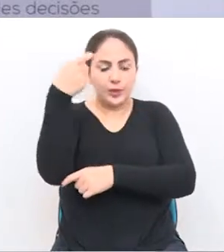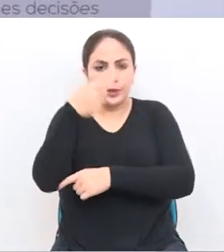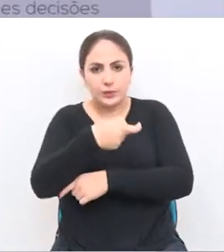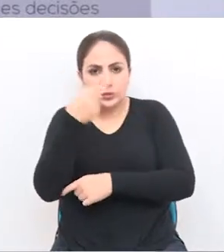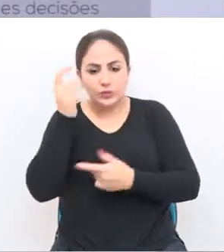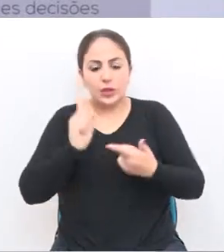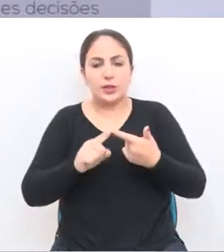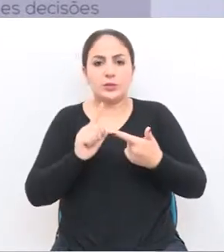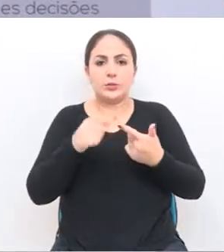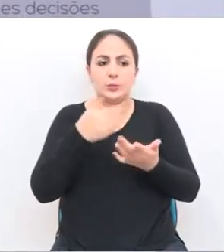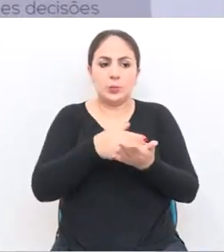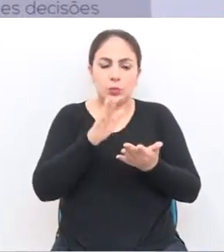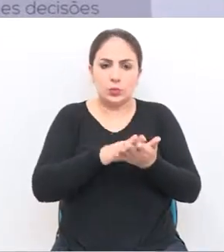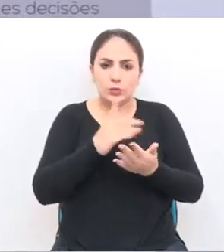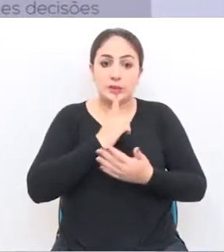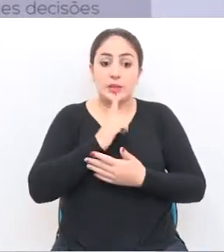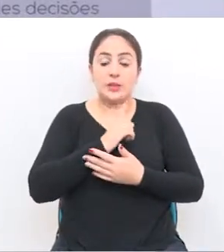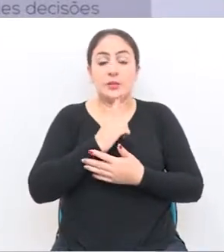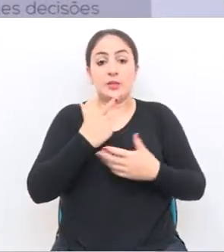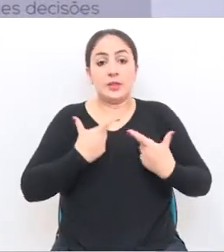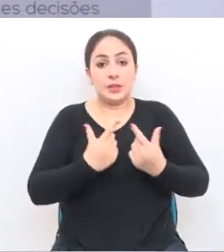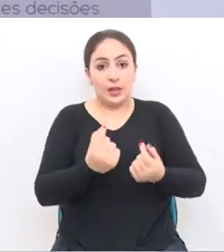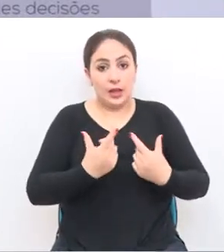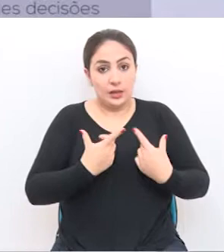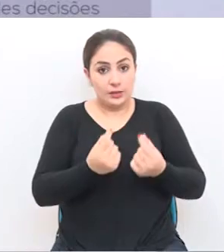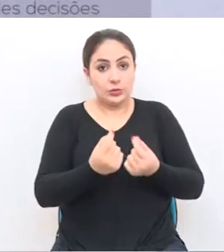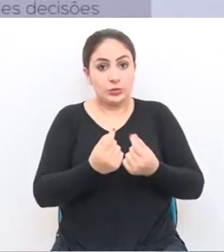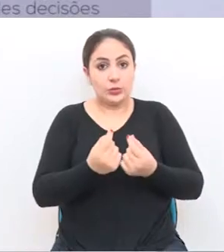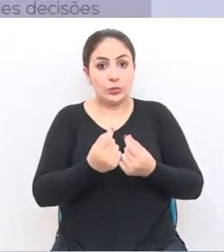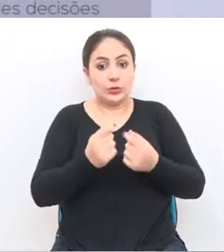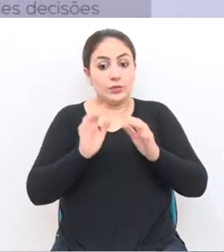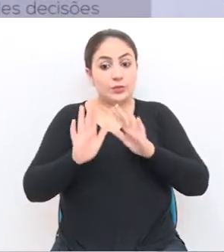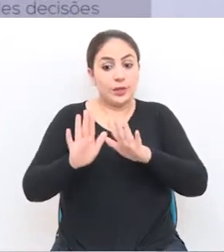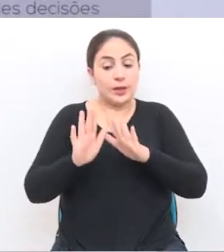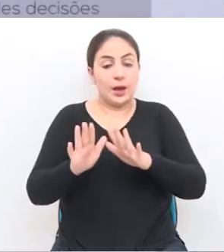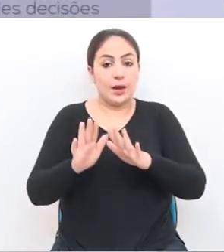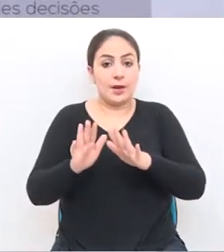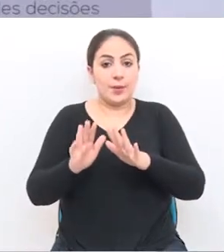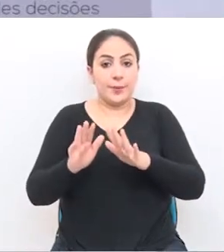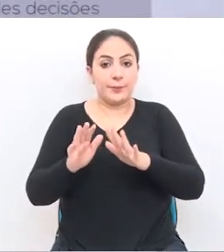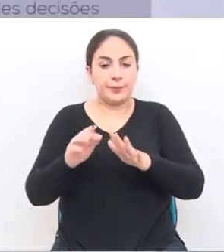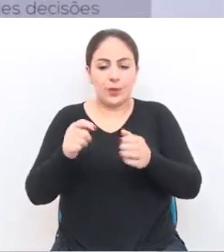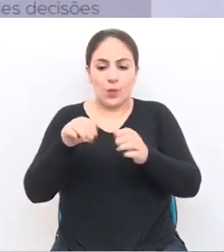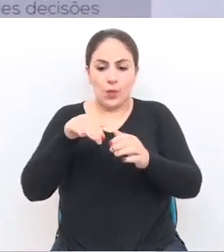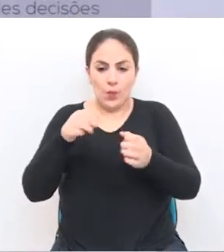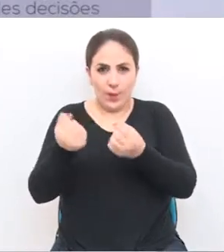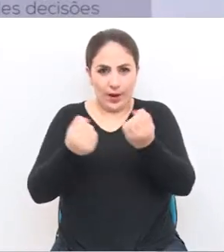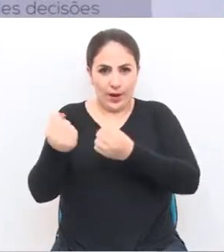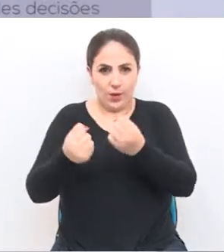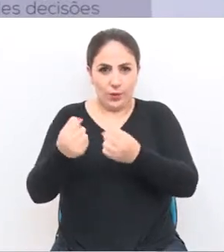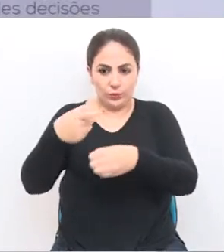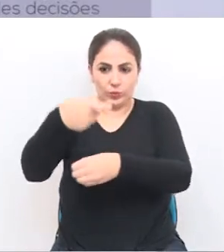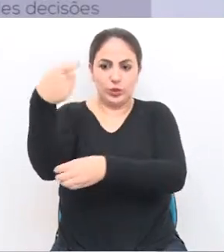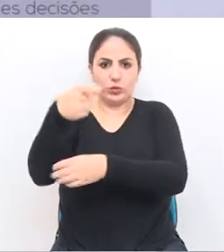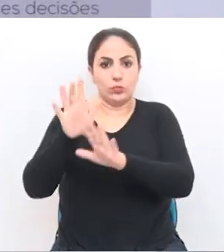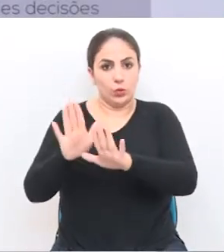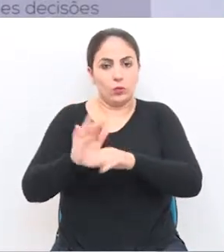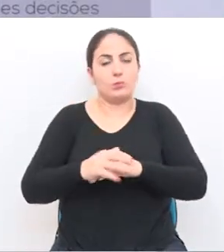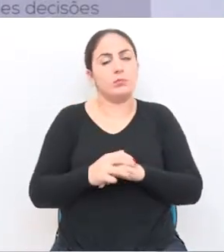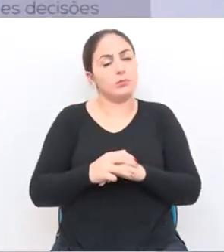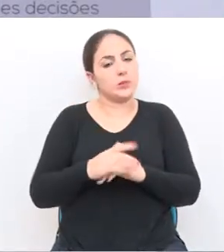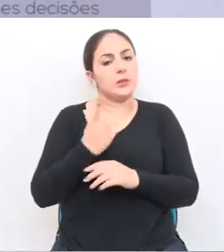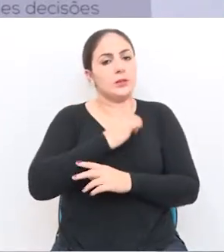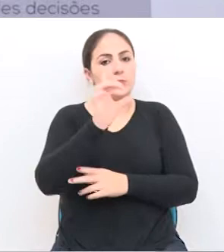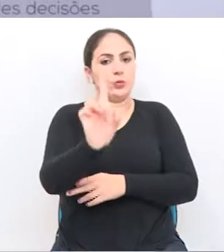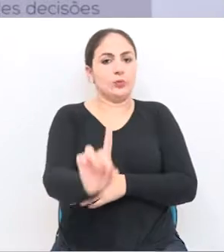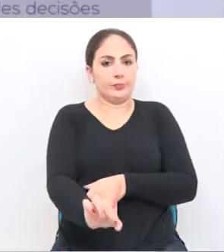autuados, tiveram despesas com estadia no pátio do guinch, por exemplo, e tiveram pontos em seus prontuários, né? Eles